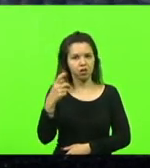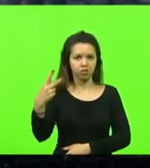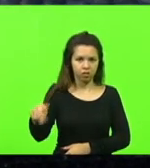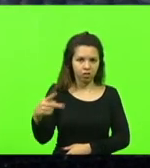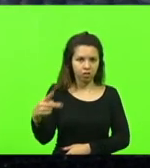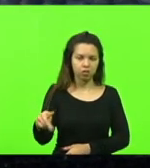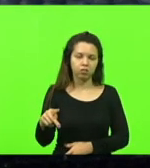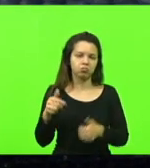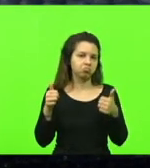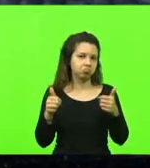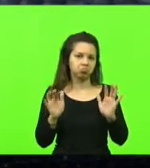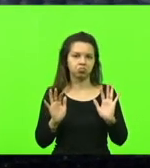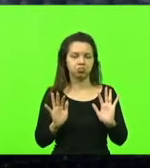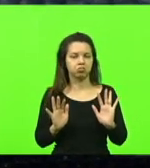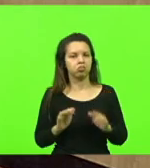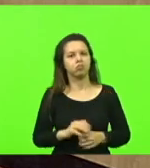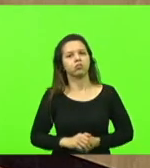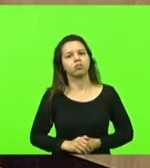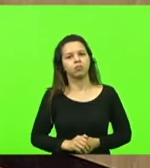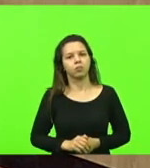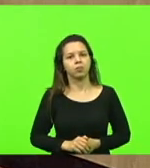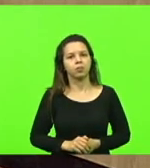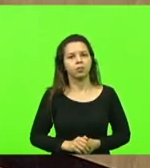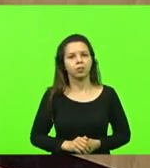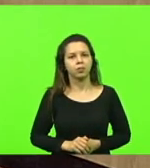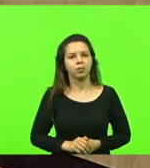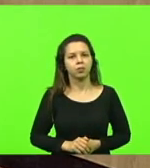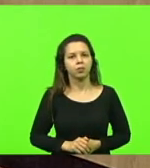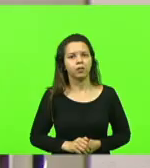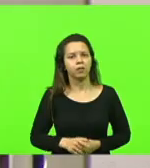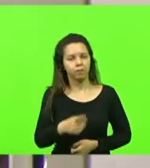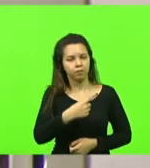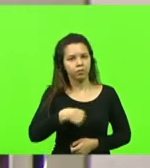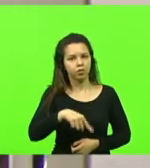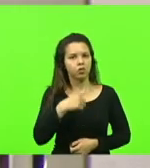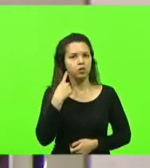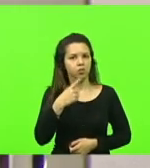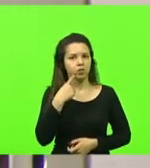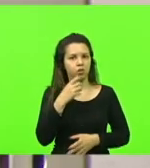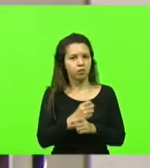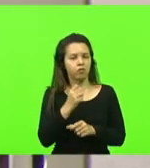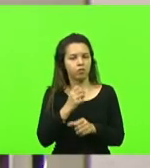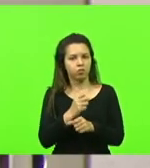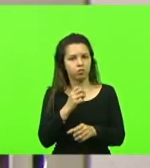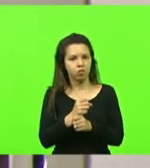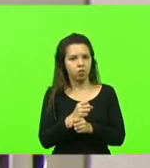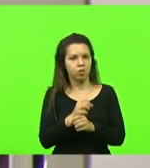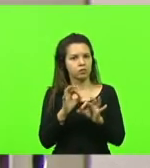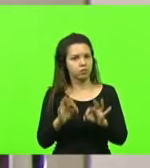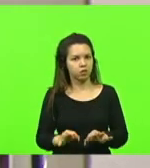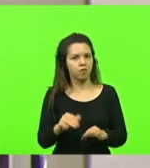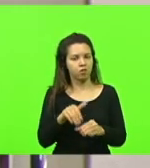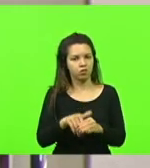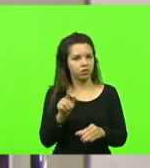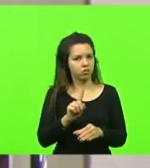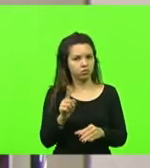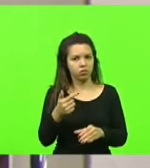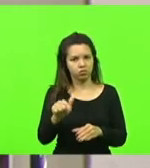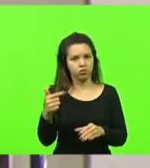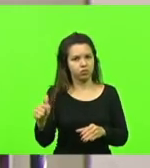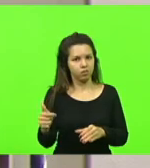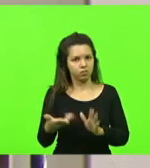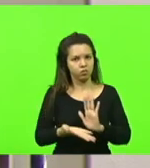tudo bem. Seria isso aí, presidente. Nós não temos quórum para votação, senhores deputados, esta presidência retira de pauta o